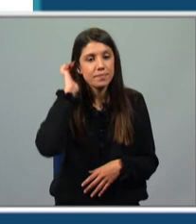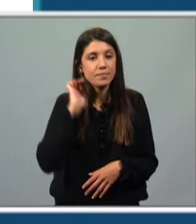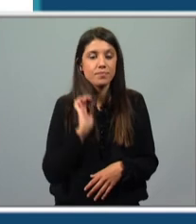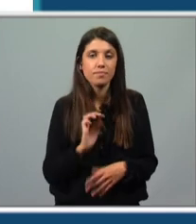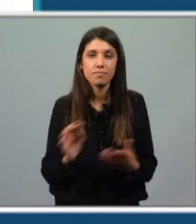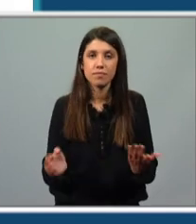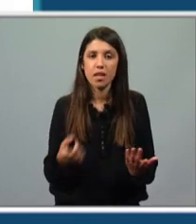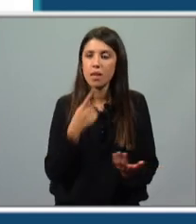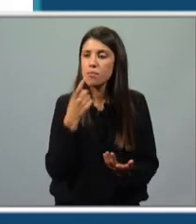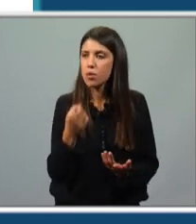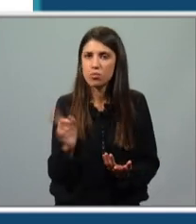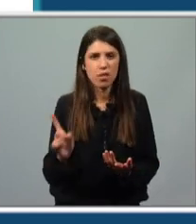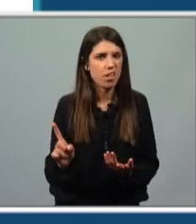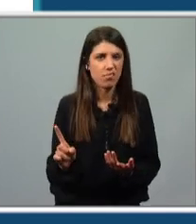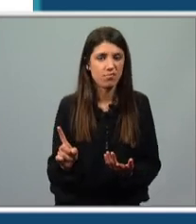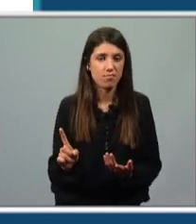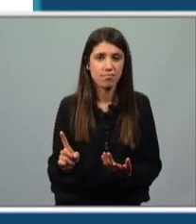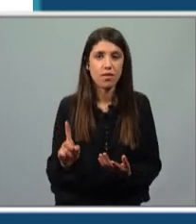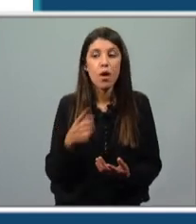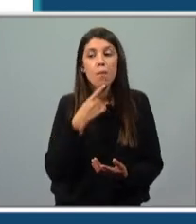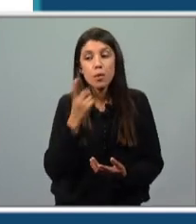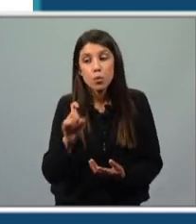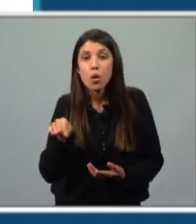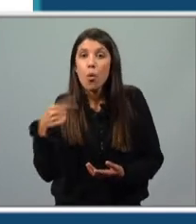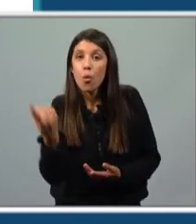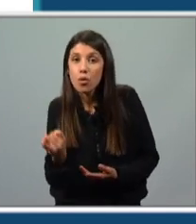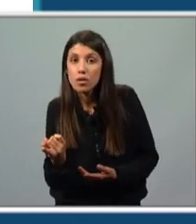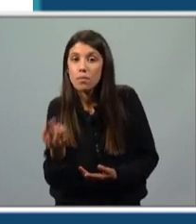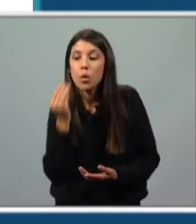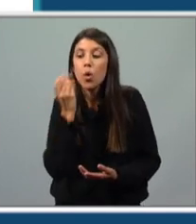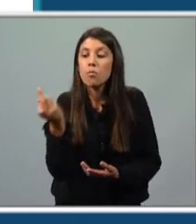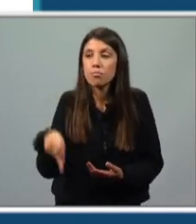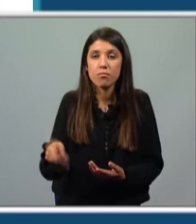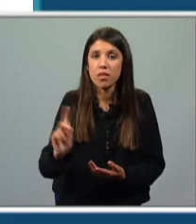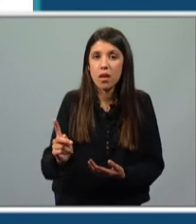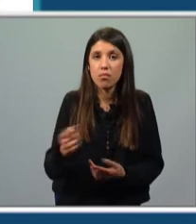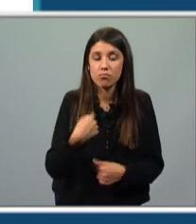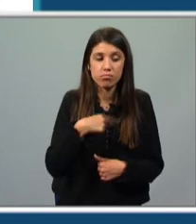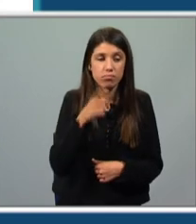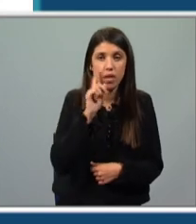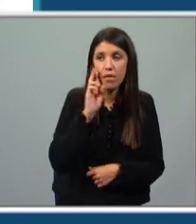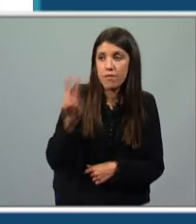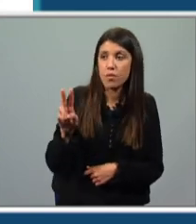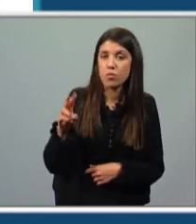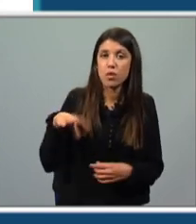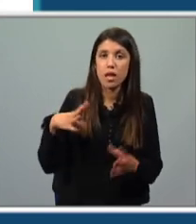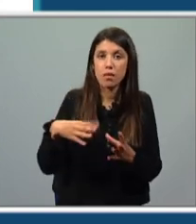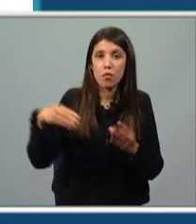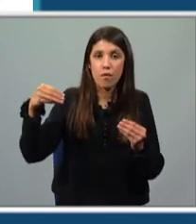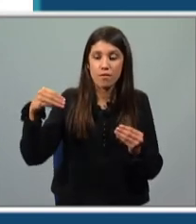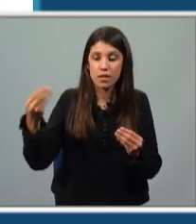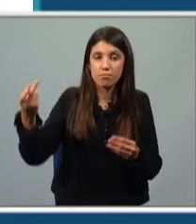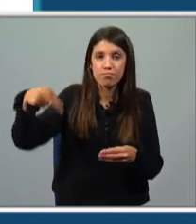Ela não lhe pergunta sobre isso, pois não. Faz-lhe outras perguntas. Mas sobre como chegou, não, porque ela até viu que ele chegou num OVNI.